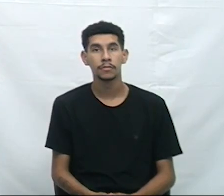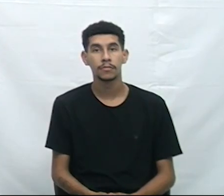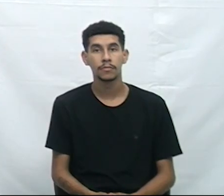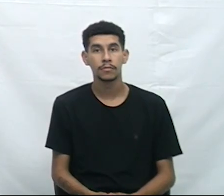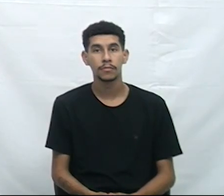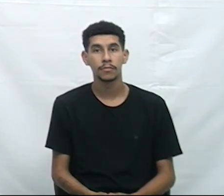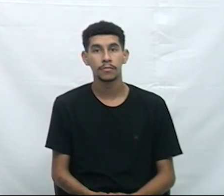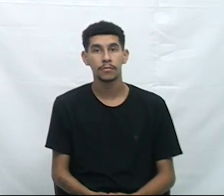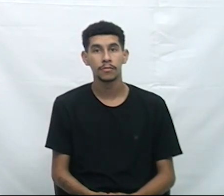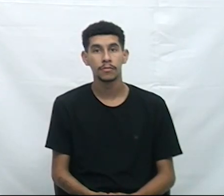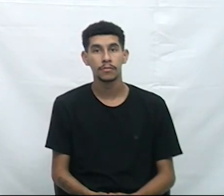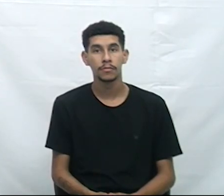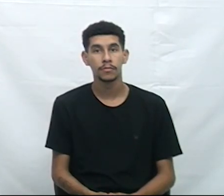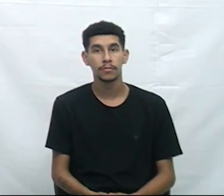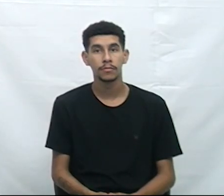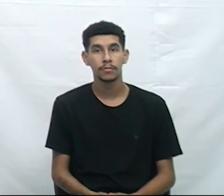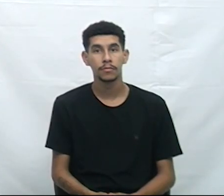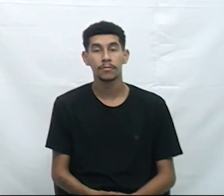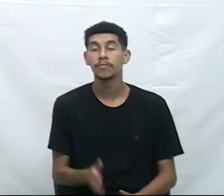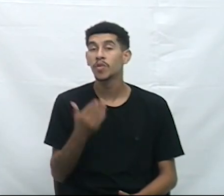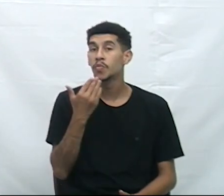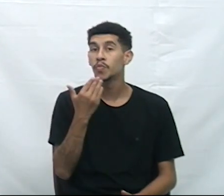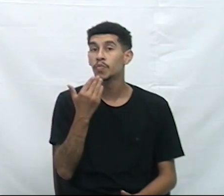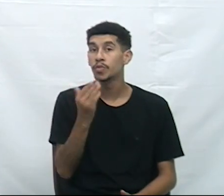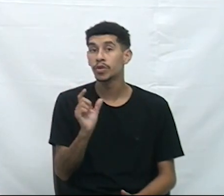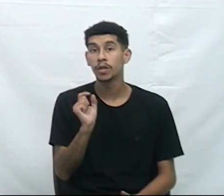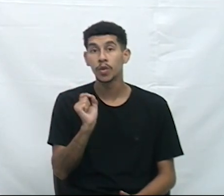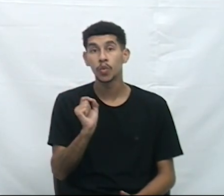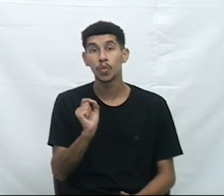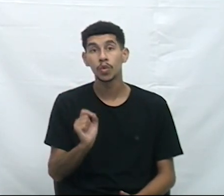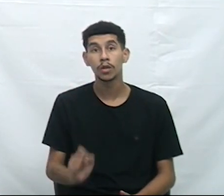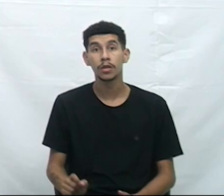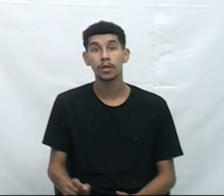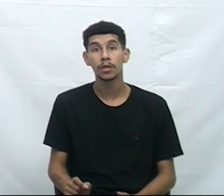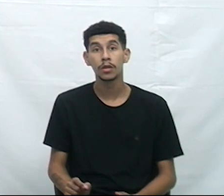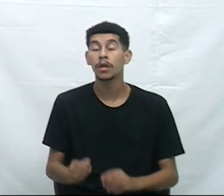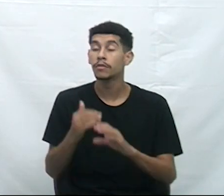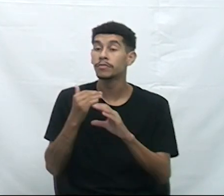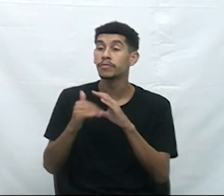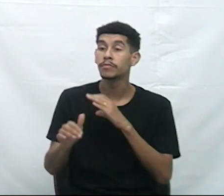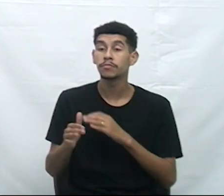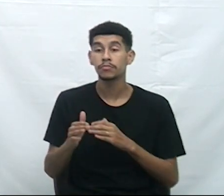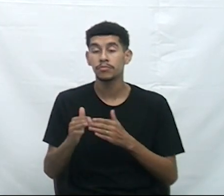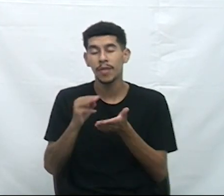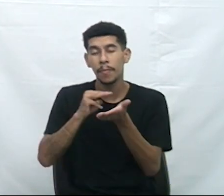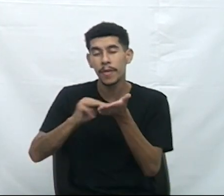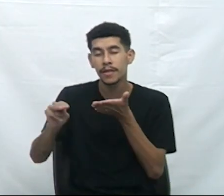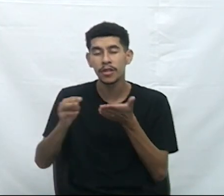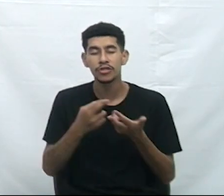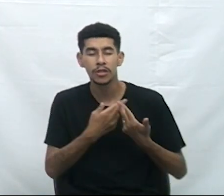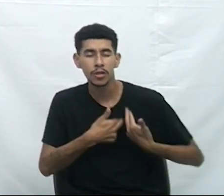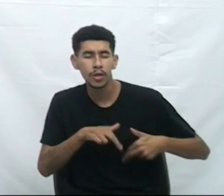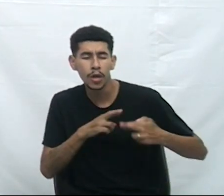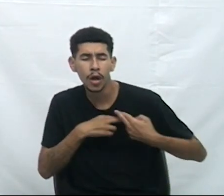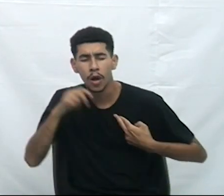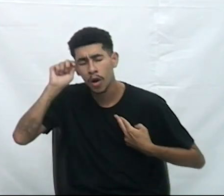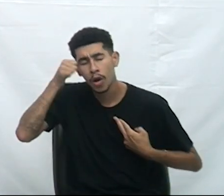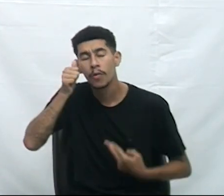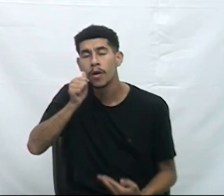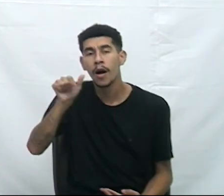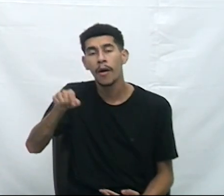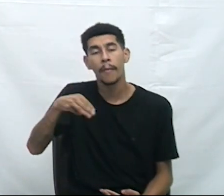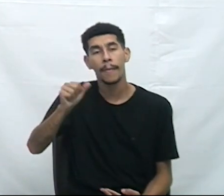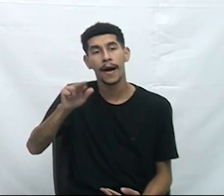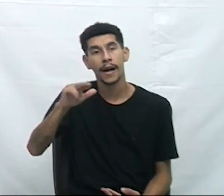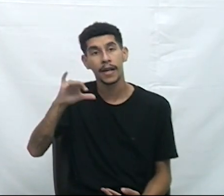Sr. Presidente, essa é a questão de ordem, para pedir que encaminhe mensagem de condolência a familiares de Maria de Lourdes, Serafim Justi.